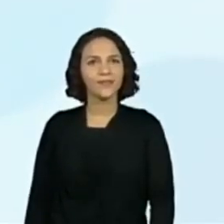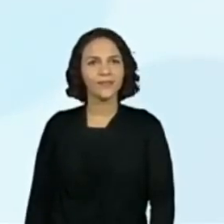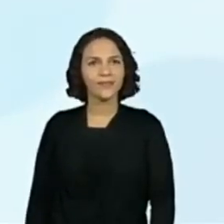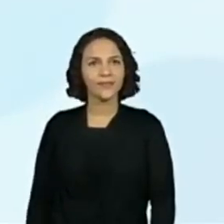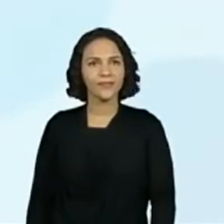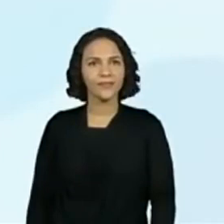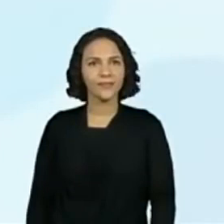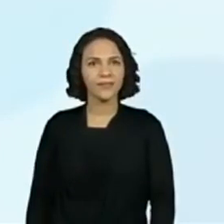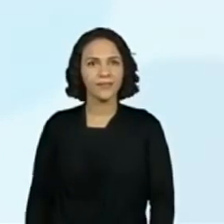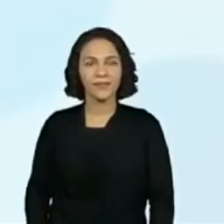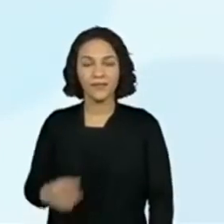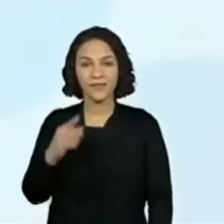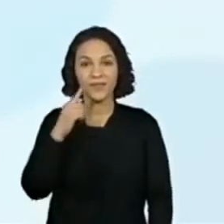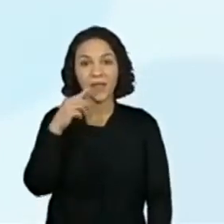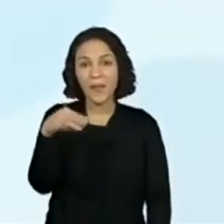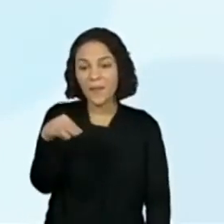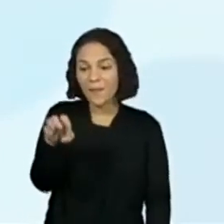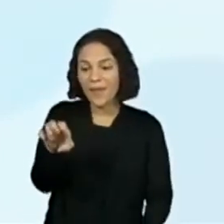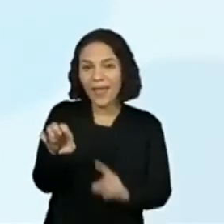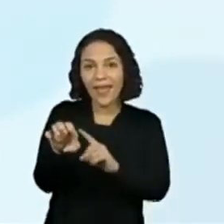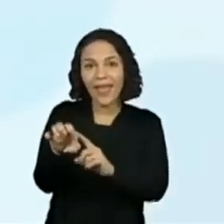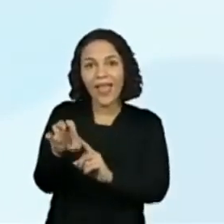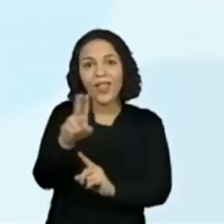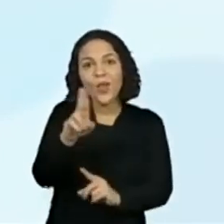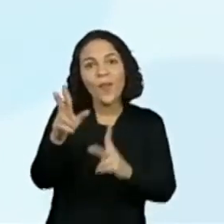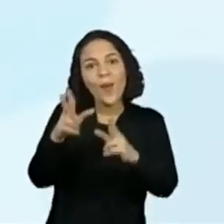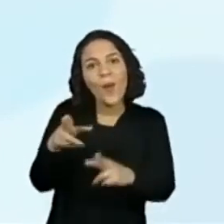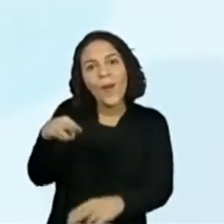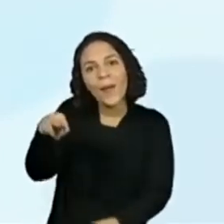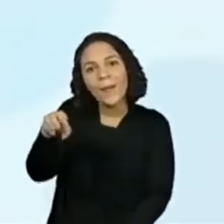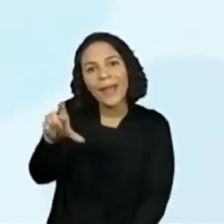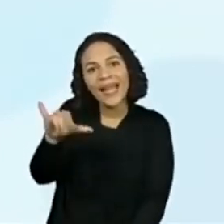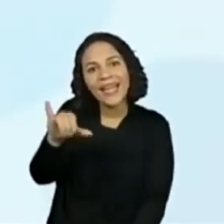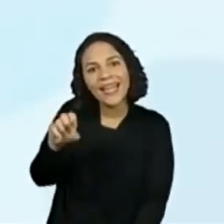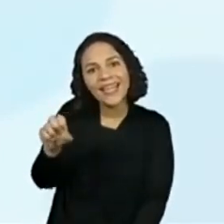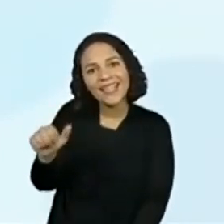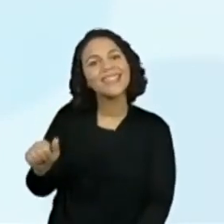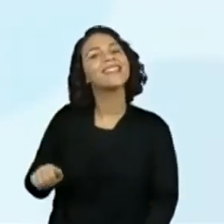O me da Melissa, né? Me. Isso. Si. Si.